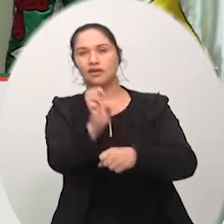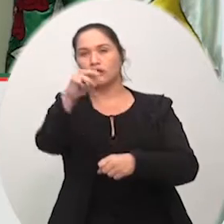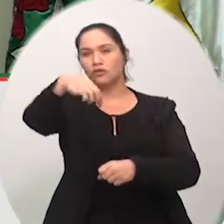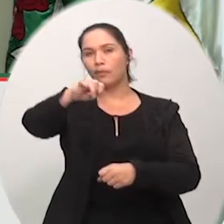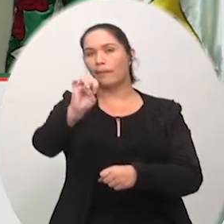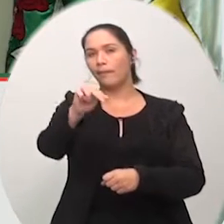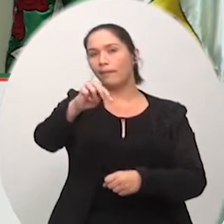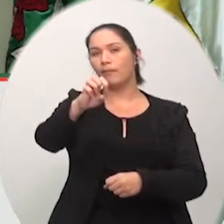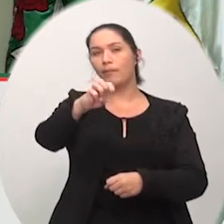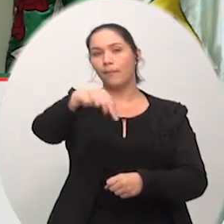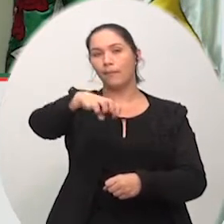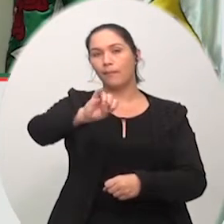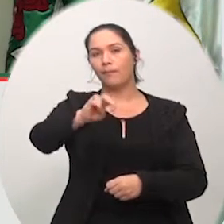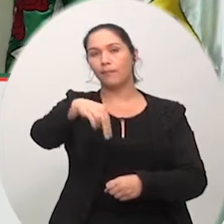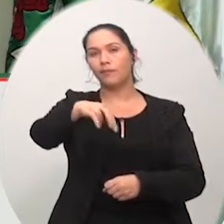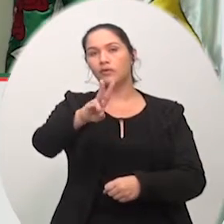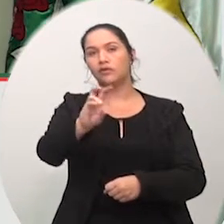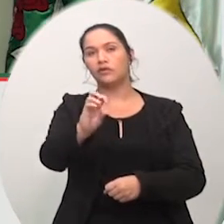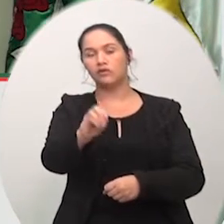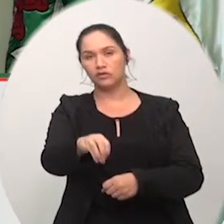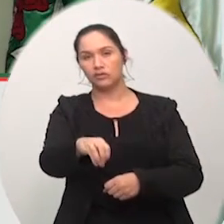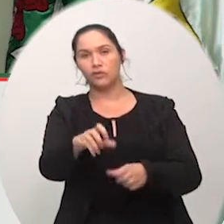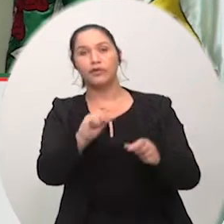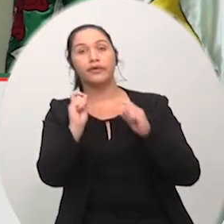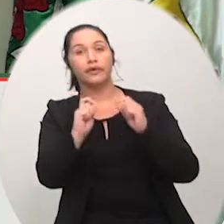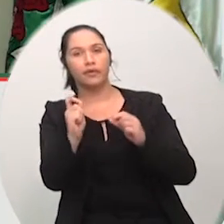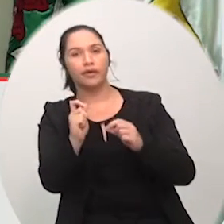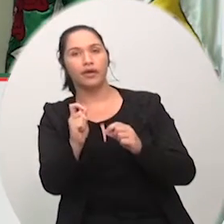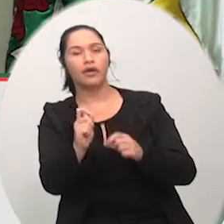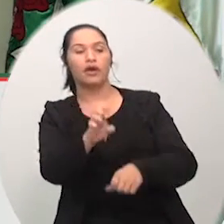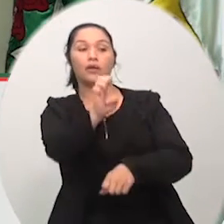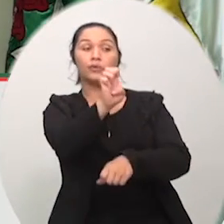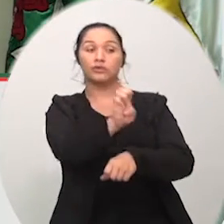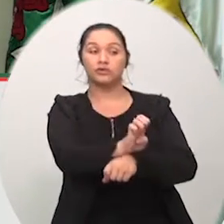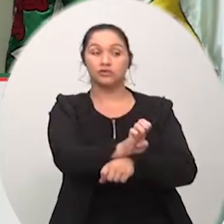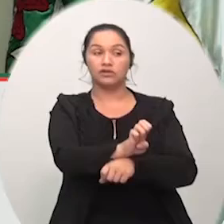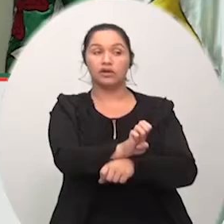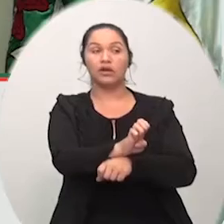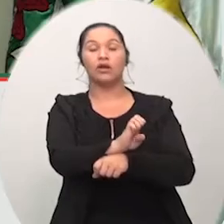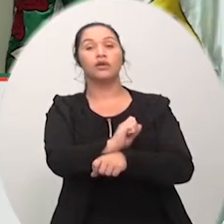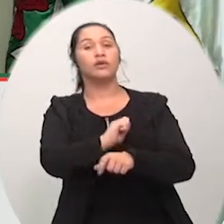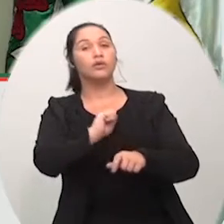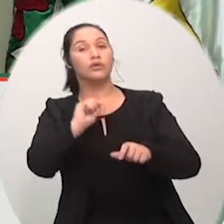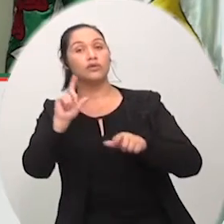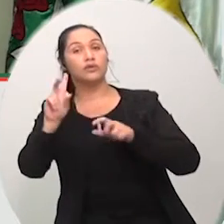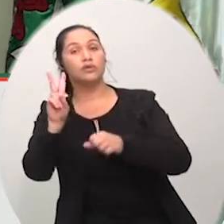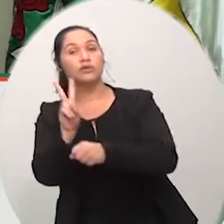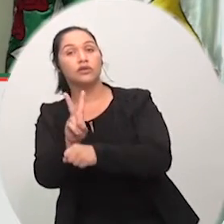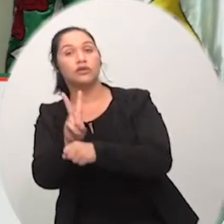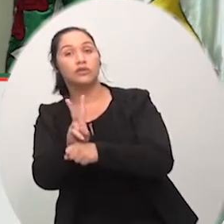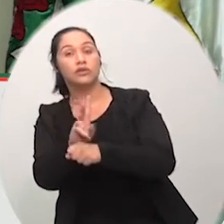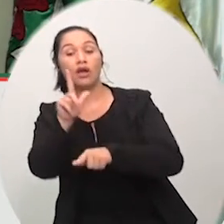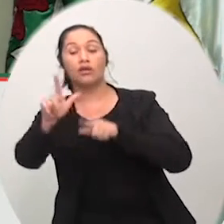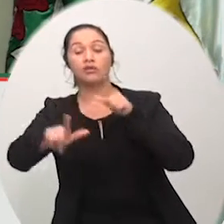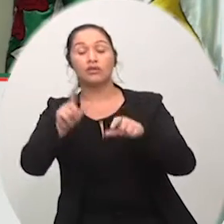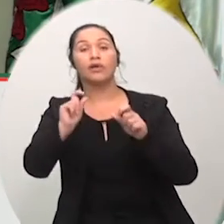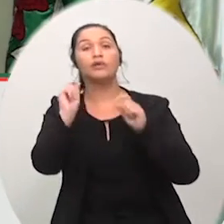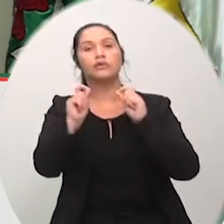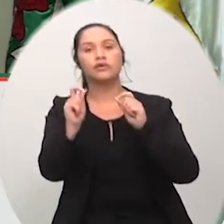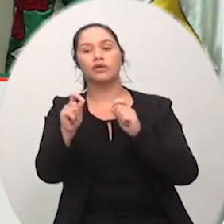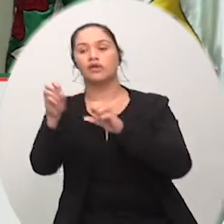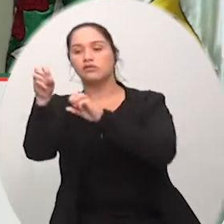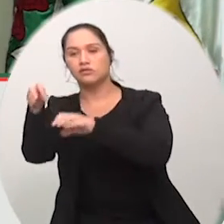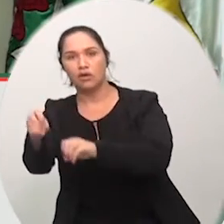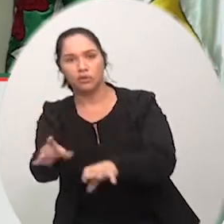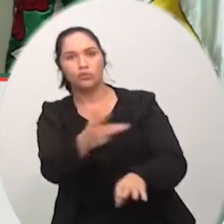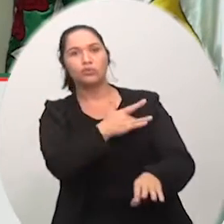O Estado tem que fazer o papel dele, que é constitucional. Saúde, educação, segurança. Enfim, esse é o papel do Estado. No entanto,